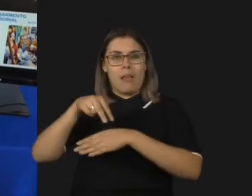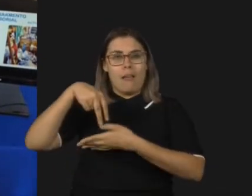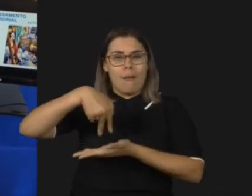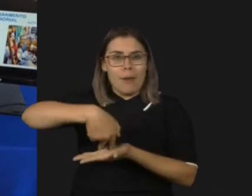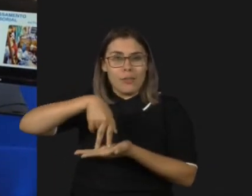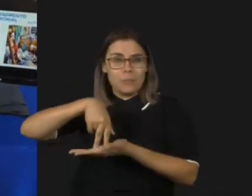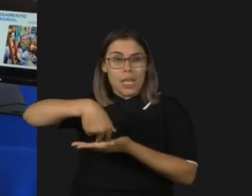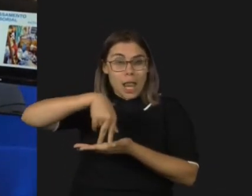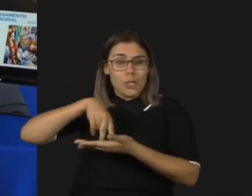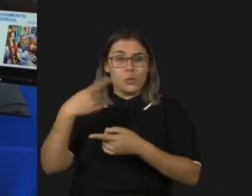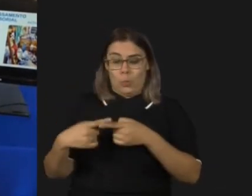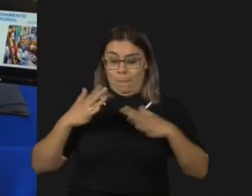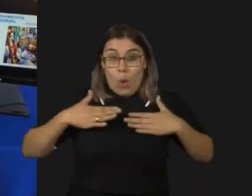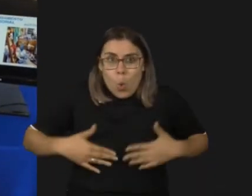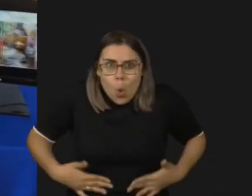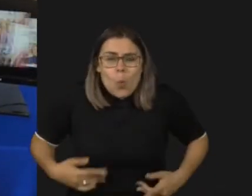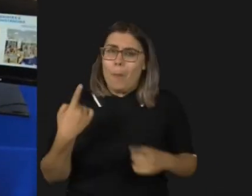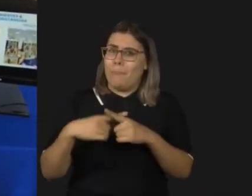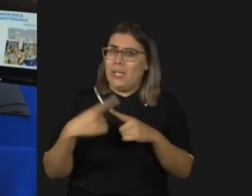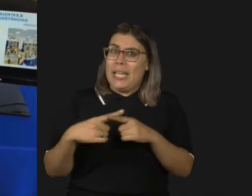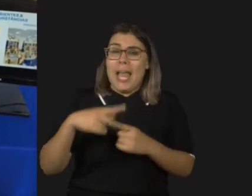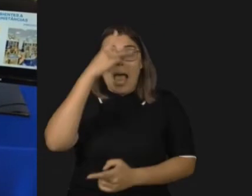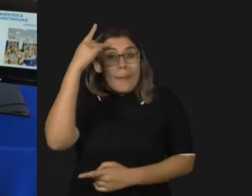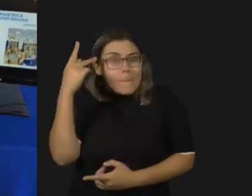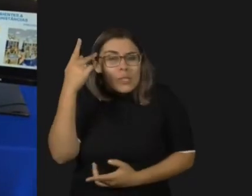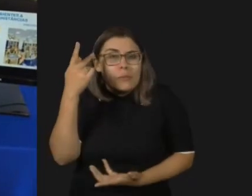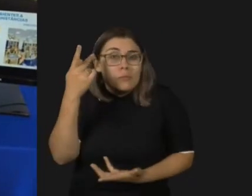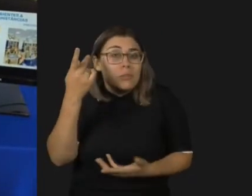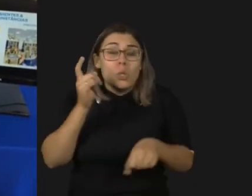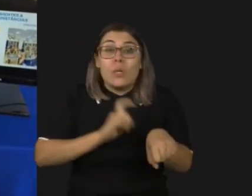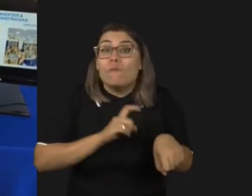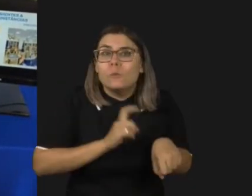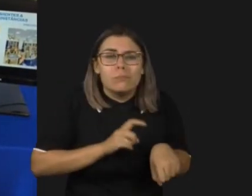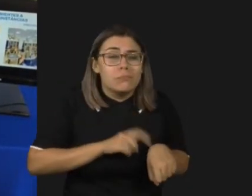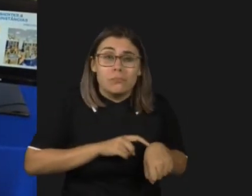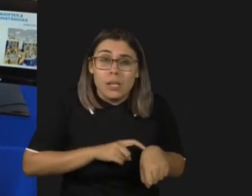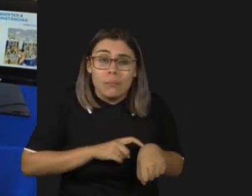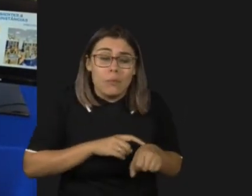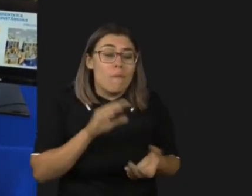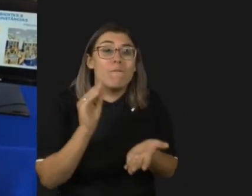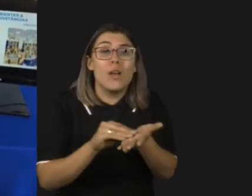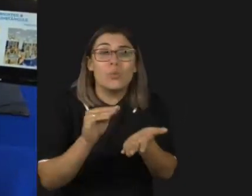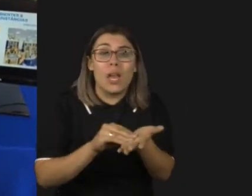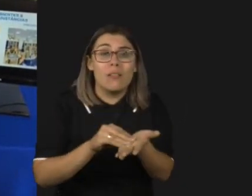devolver para vocês. Mas nem todo mundo me dava o tempo que eu gostaria. E a vida também era bastante crassa,